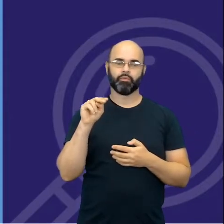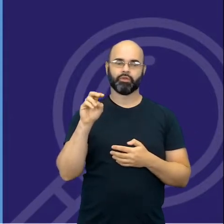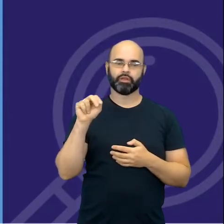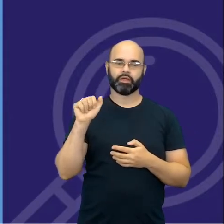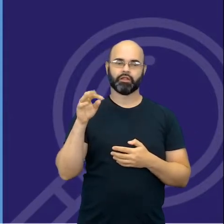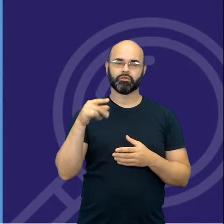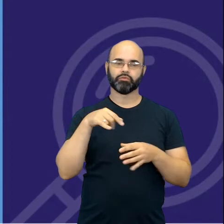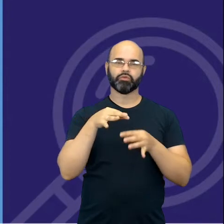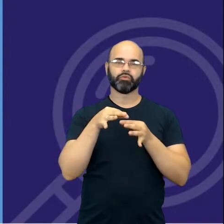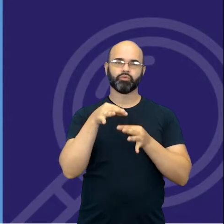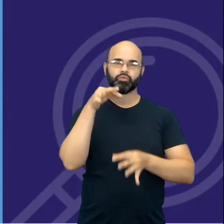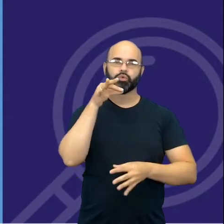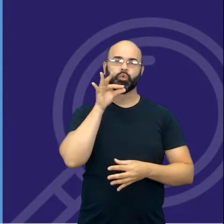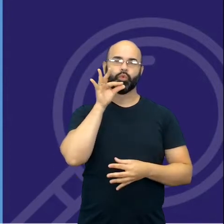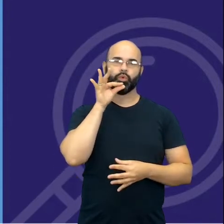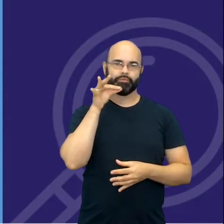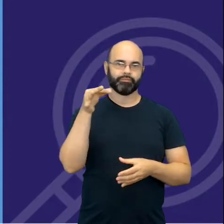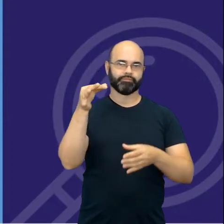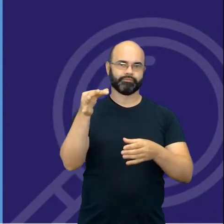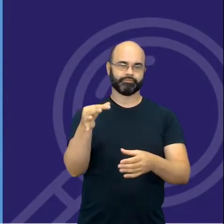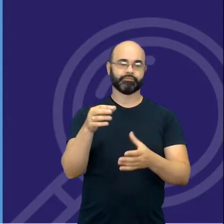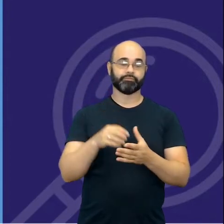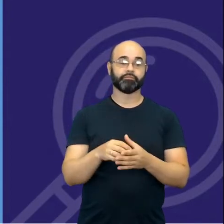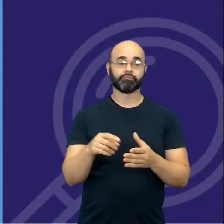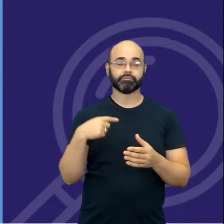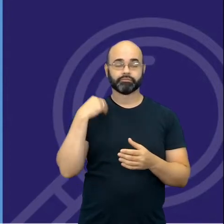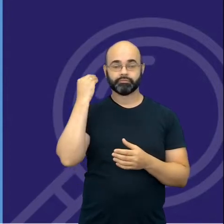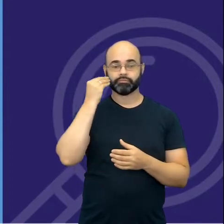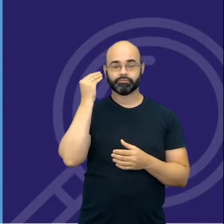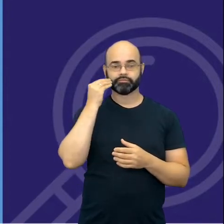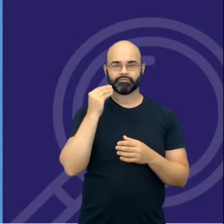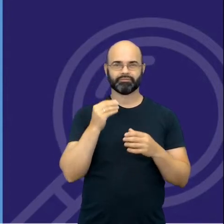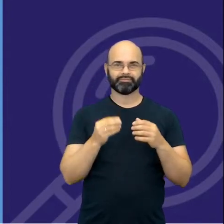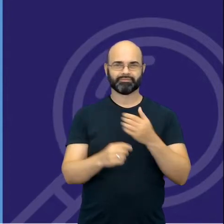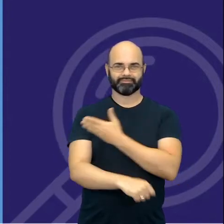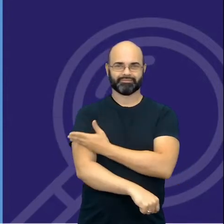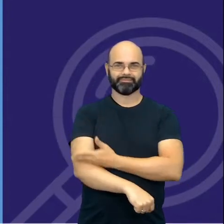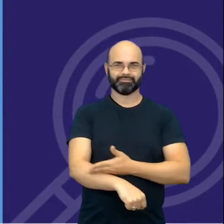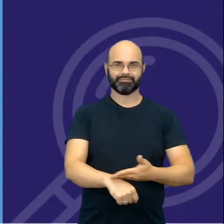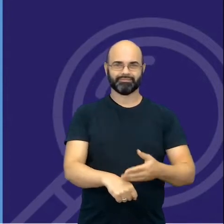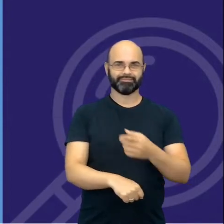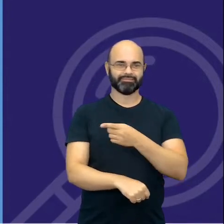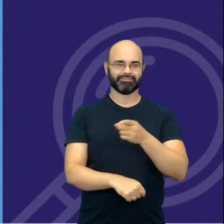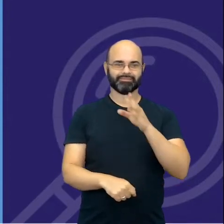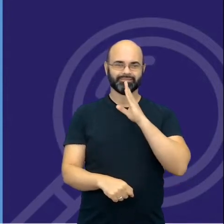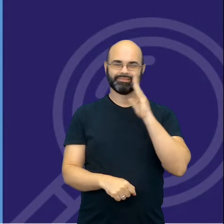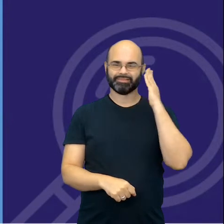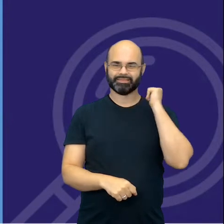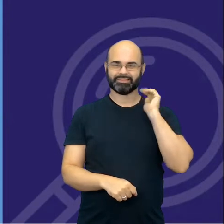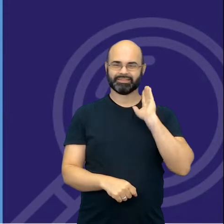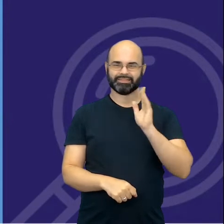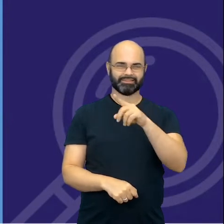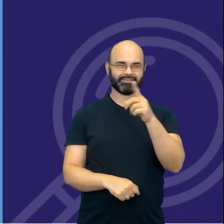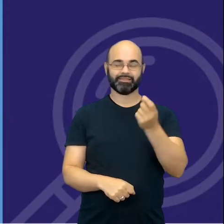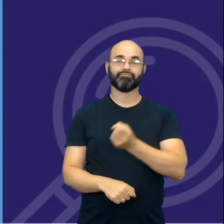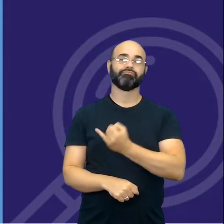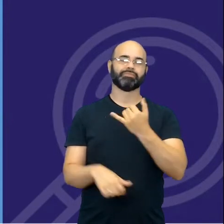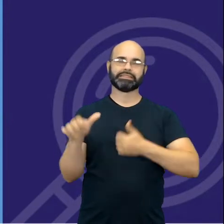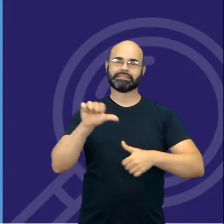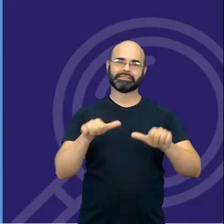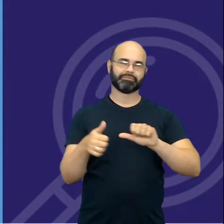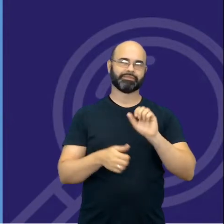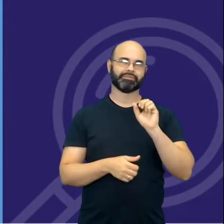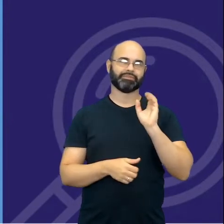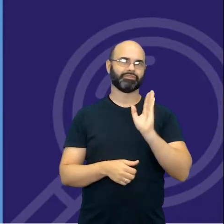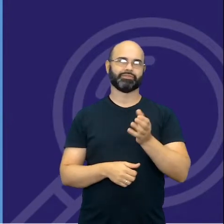acontecer? Eu vou fazer aquele experimento clássico, que nós, de química, já fizemos, com certeza, várias vezes. Eu vou